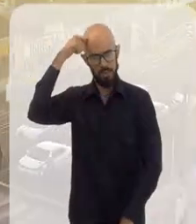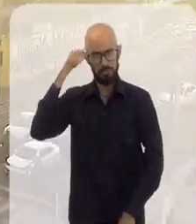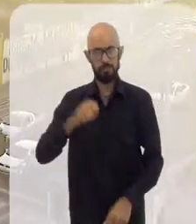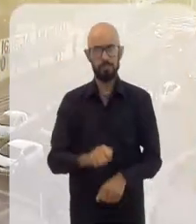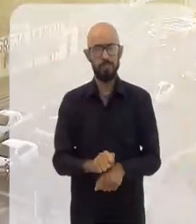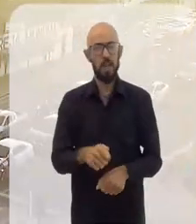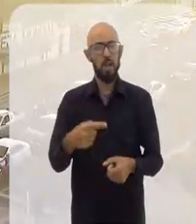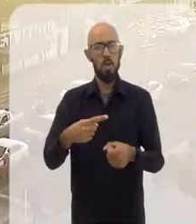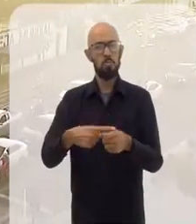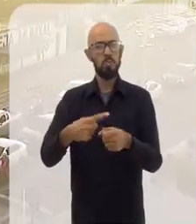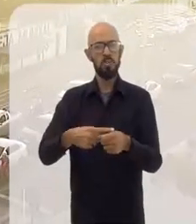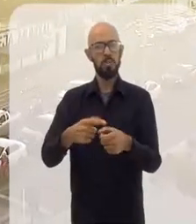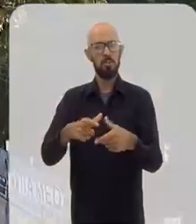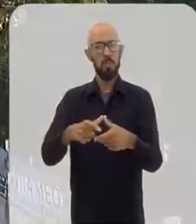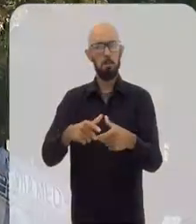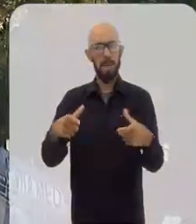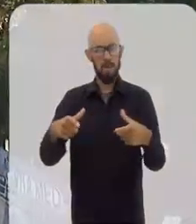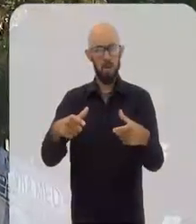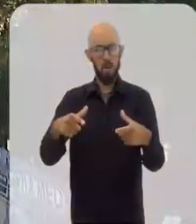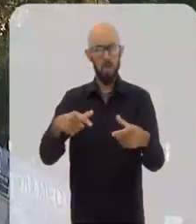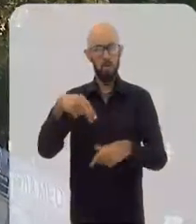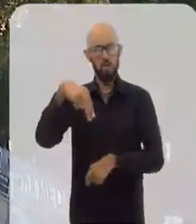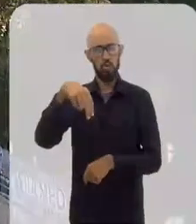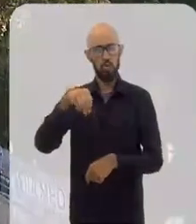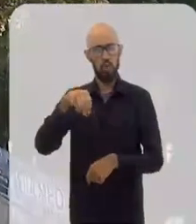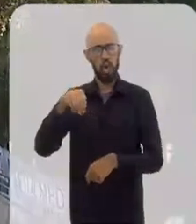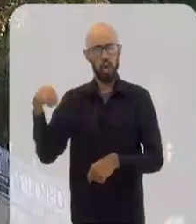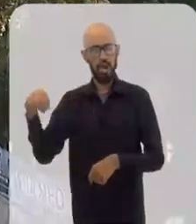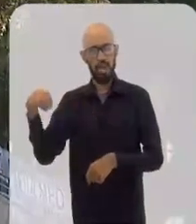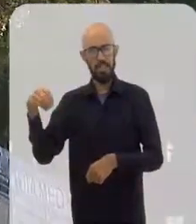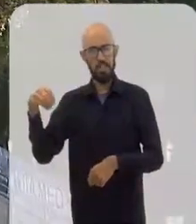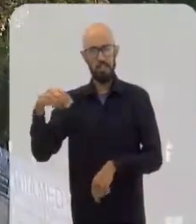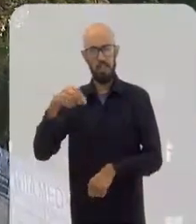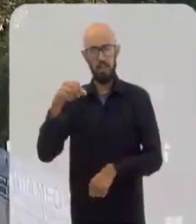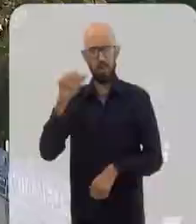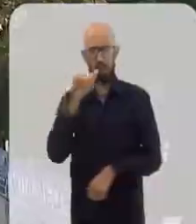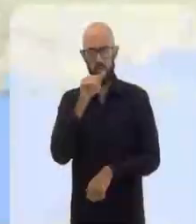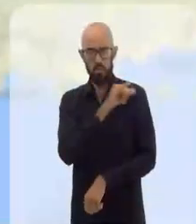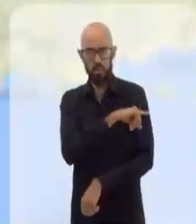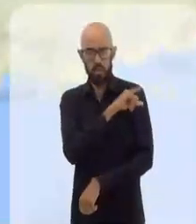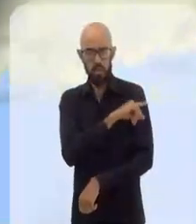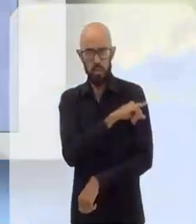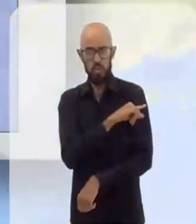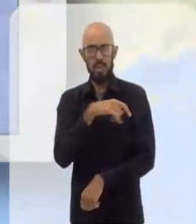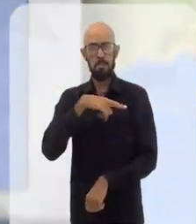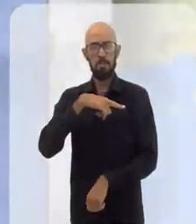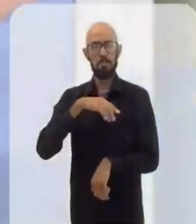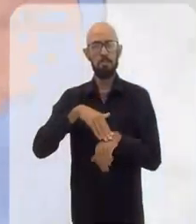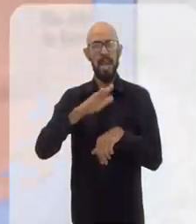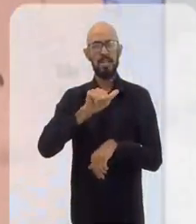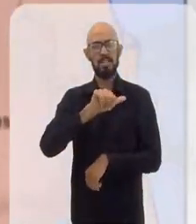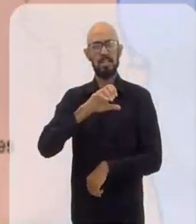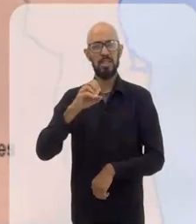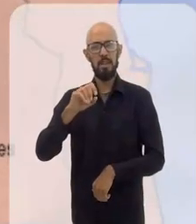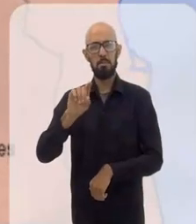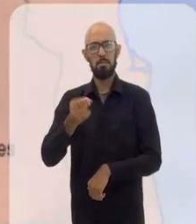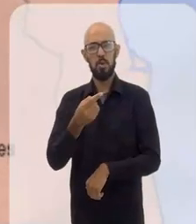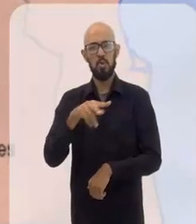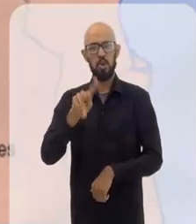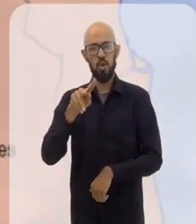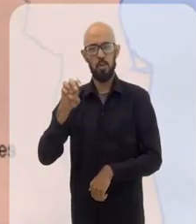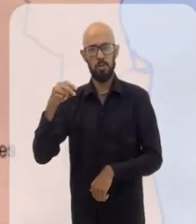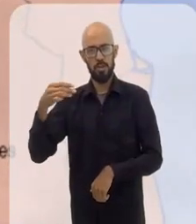município do Noroeste Fluminense, Itaperuna tem mais de 1.100 quilômetros quadrados. A cidade faz limite com os municípios